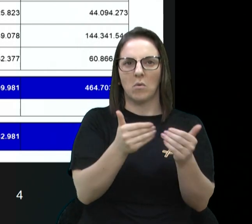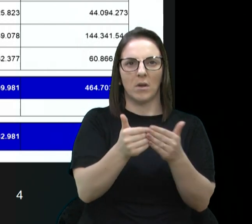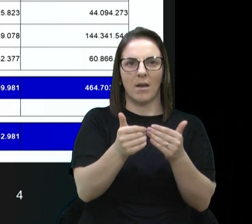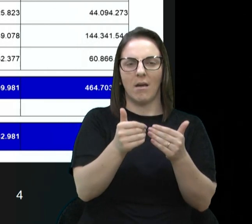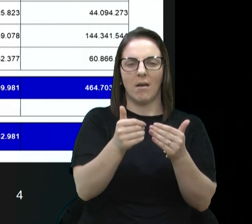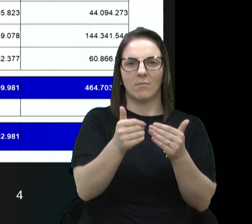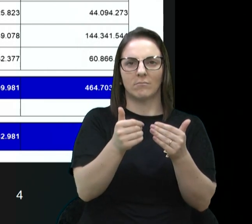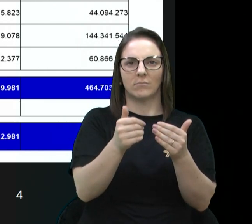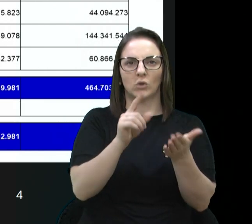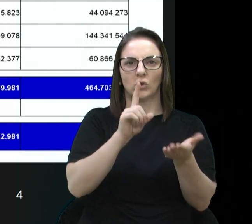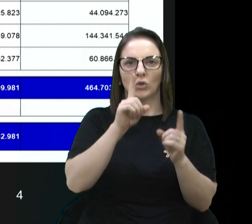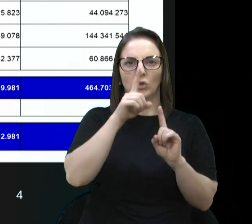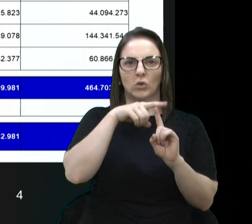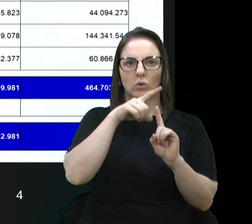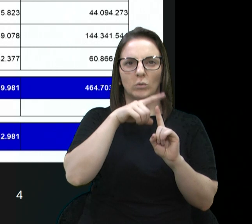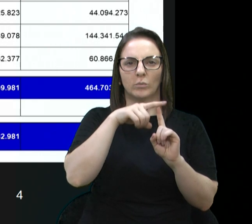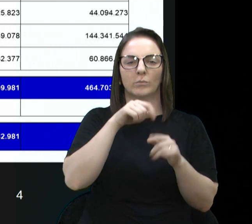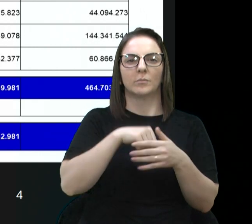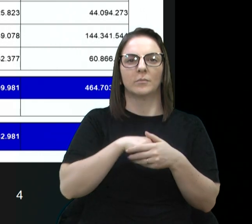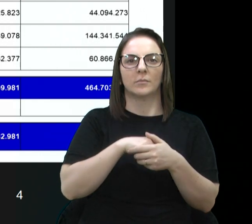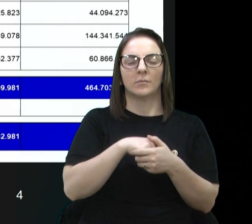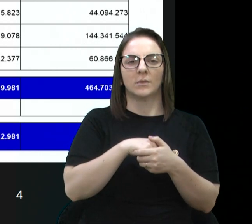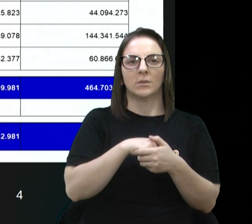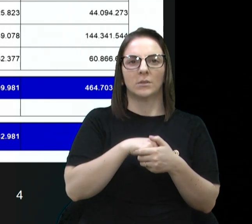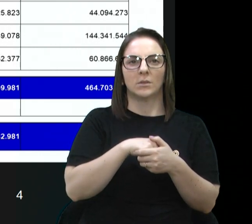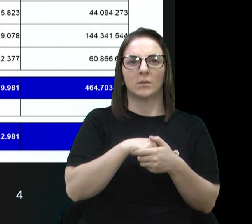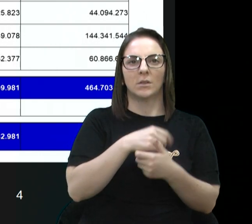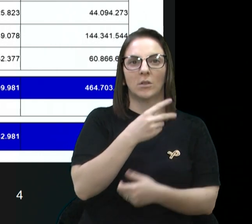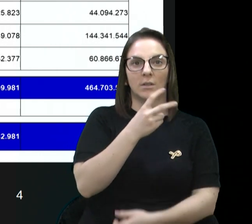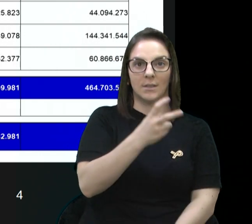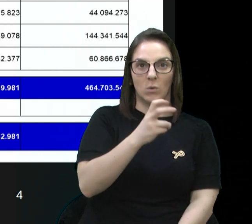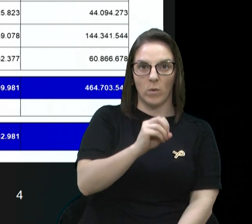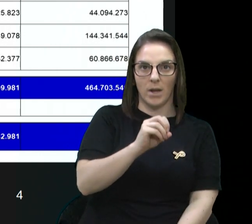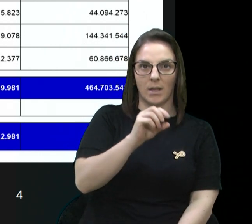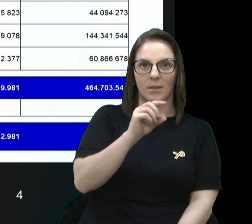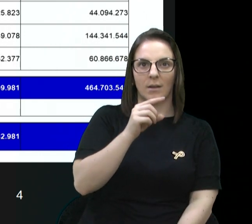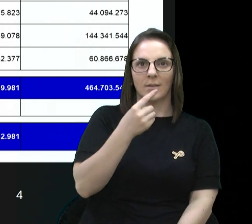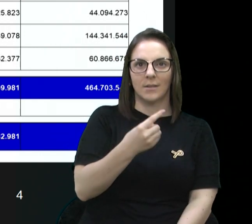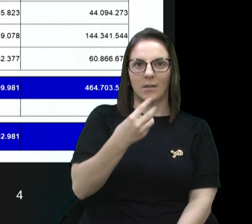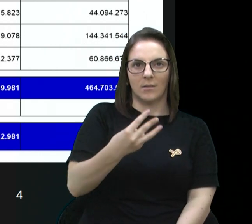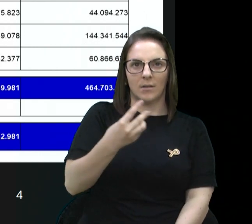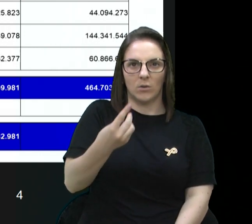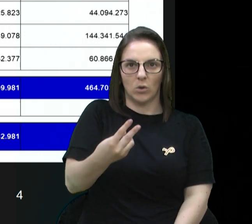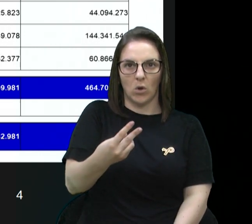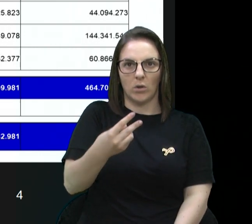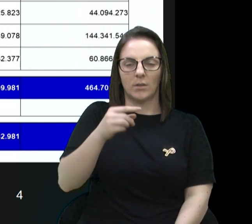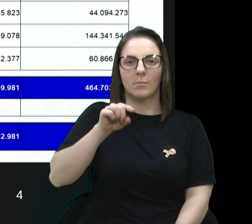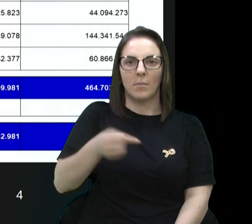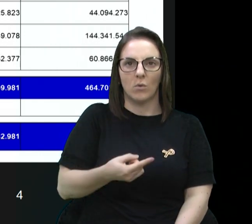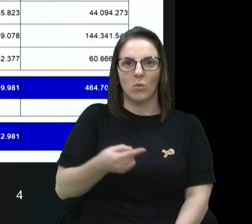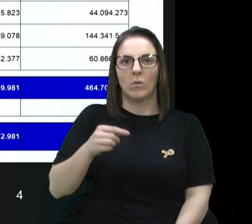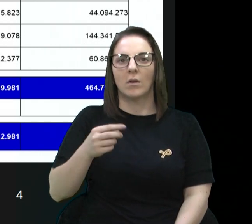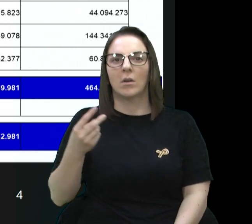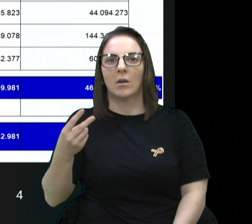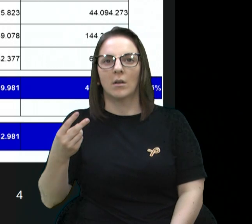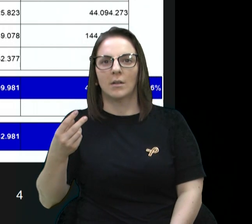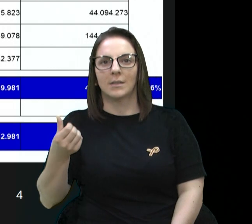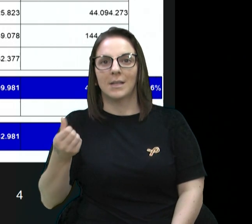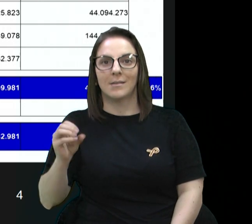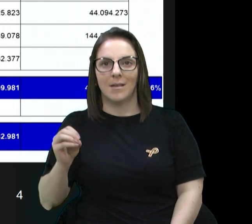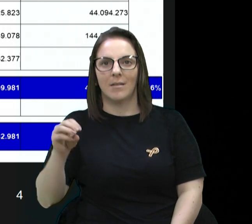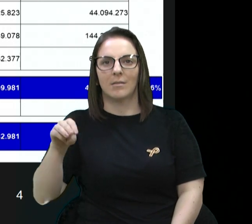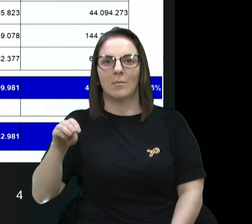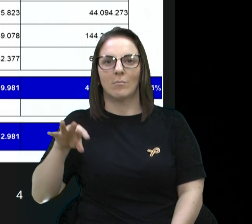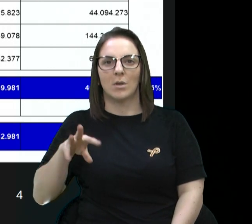2020, 50.132.000. 2021, 60